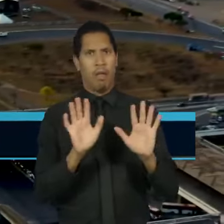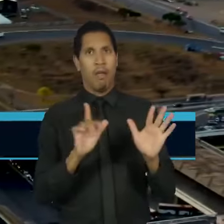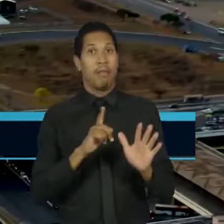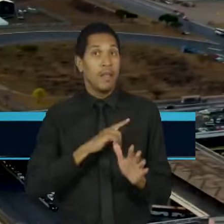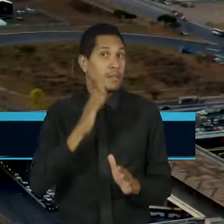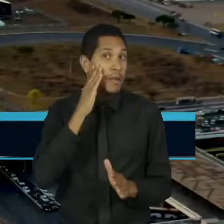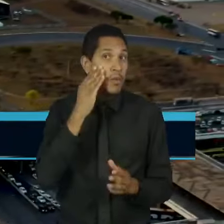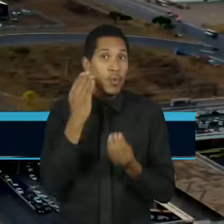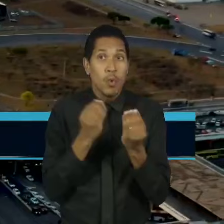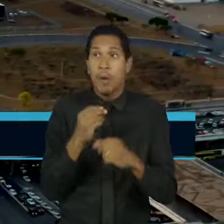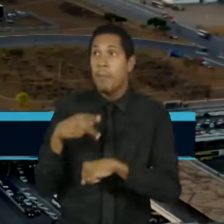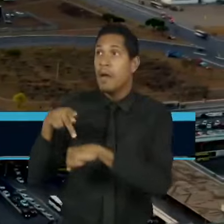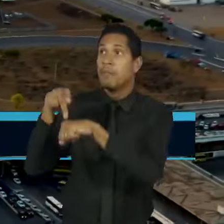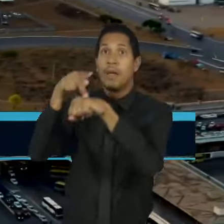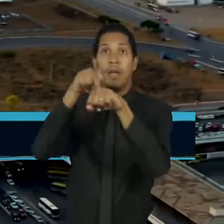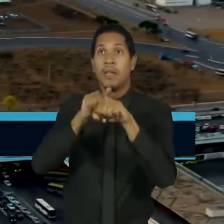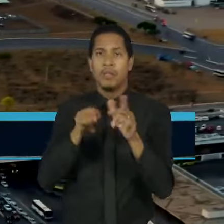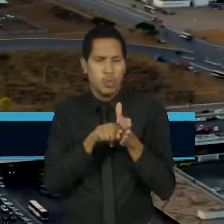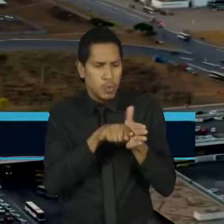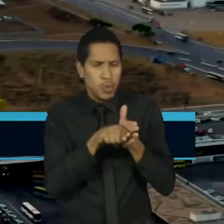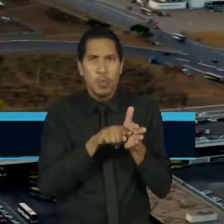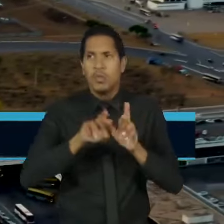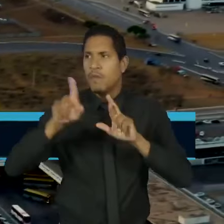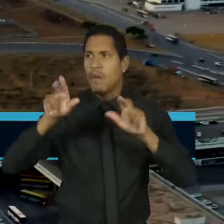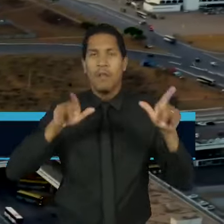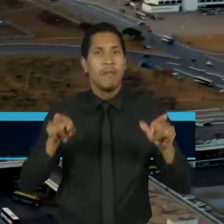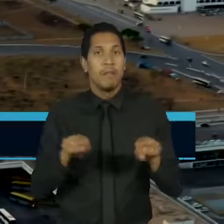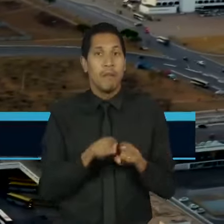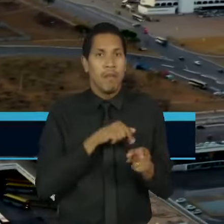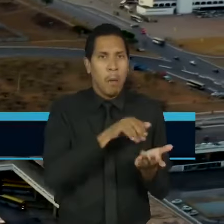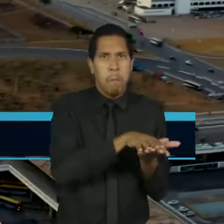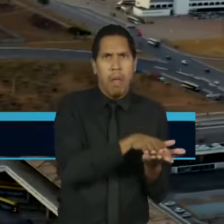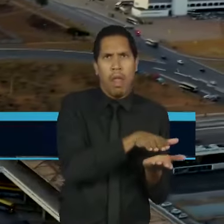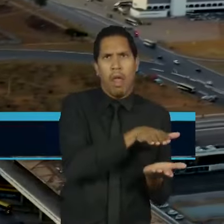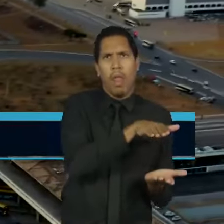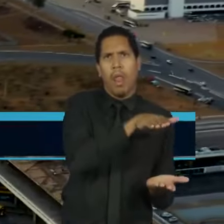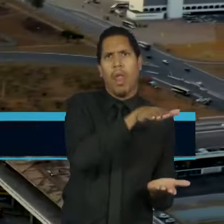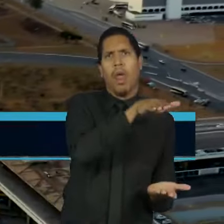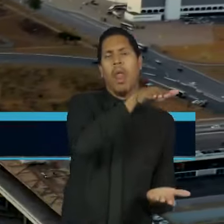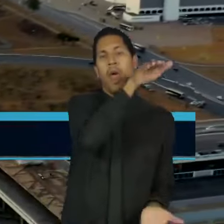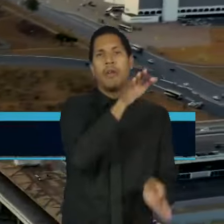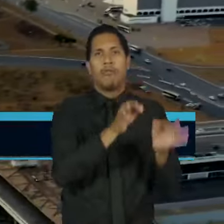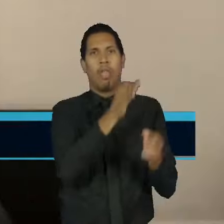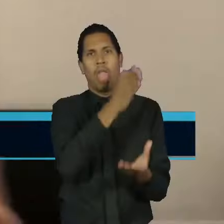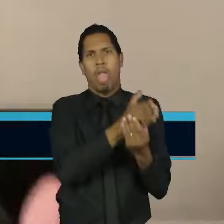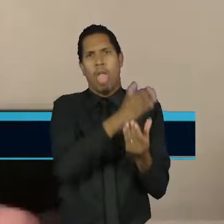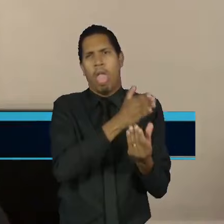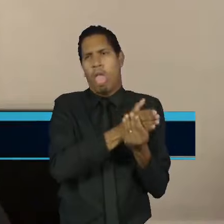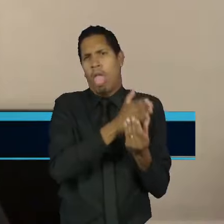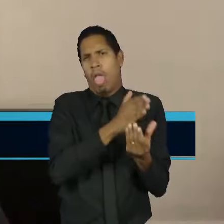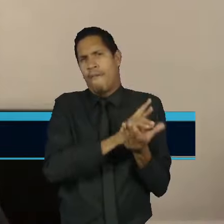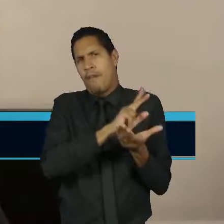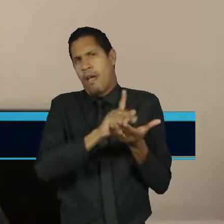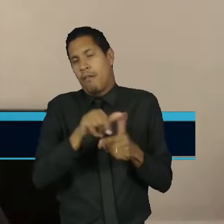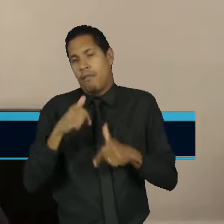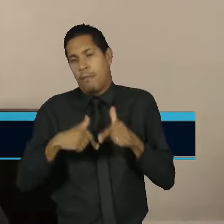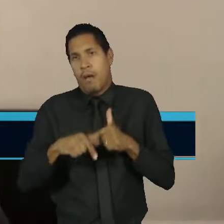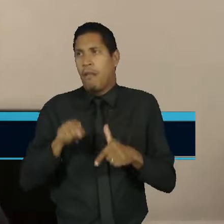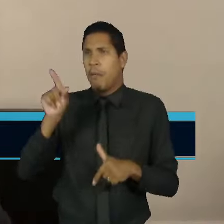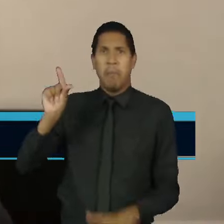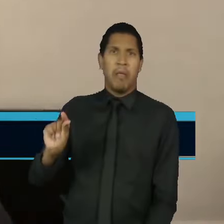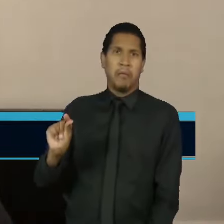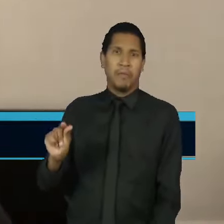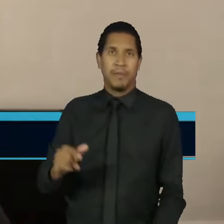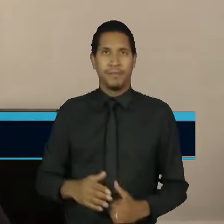diferenças entre as nações e o volume de processos, que gira em torno de 80 milhões de ações. Ajuizar uma ação hoje no Brasil